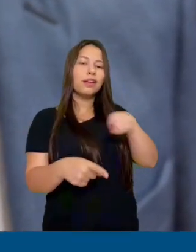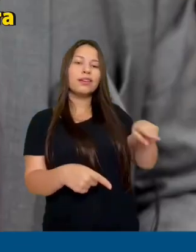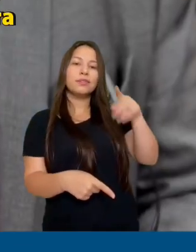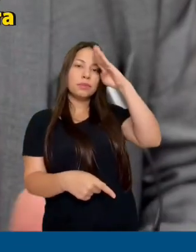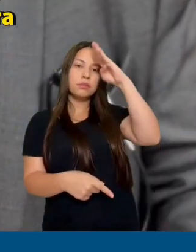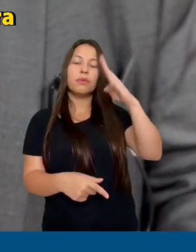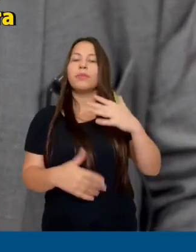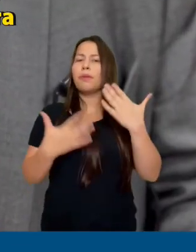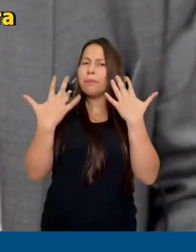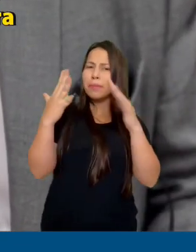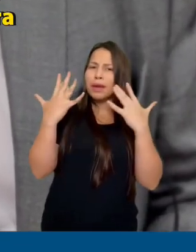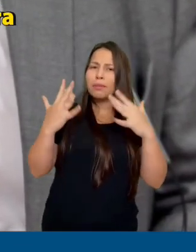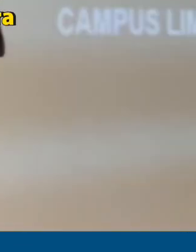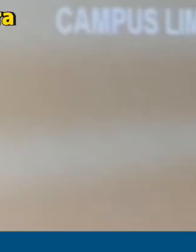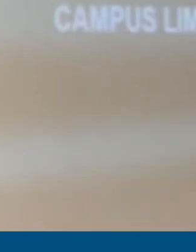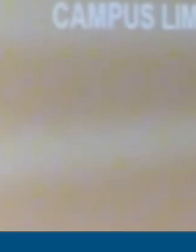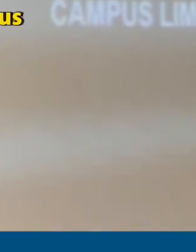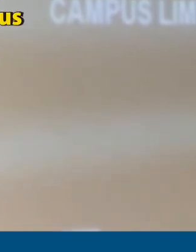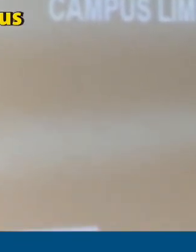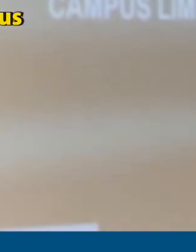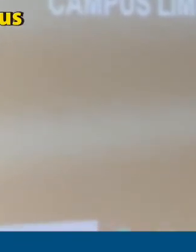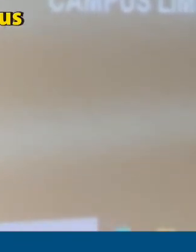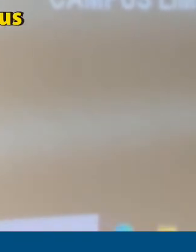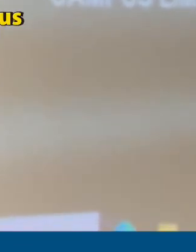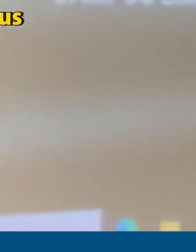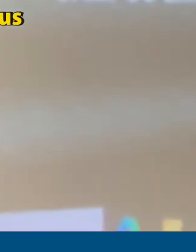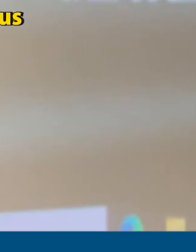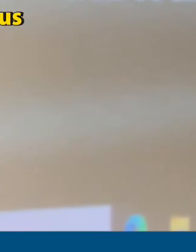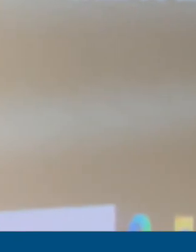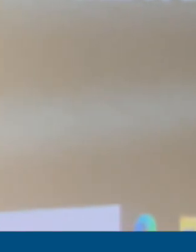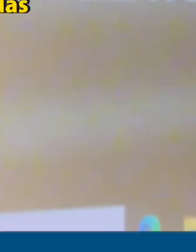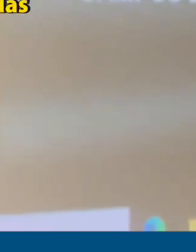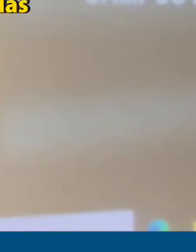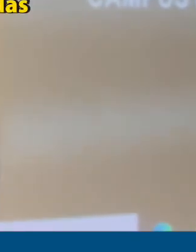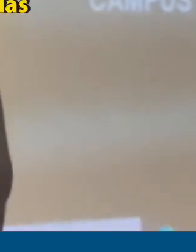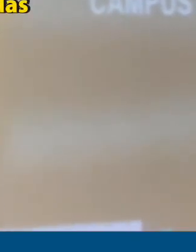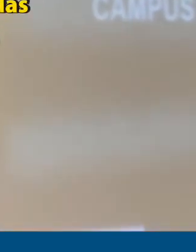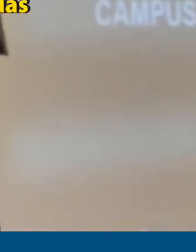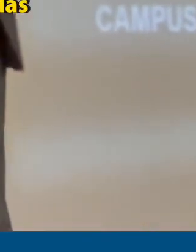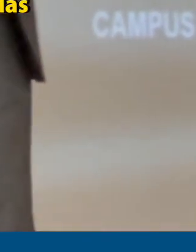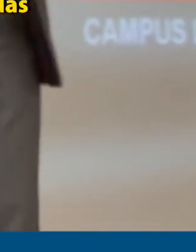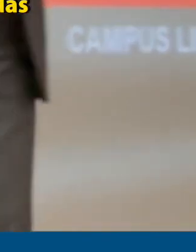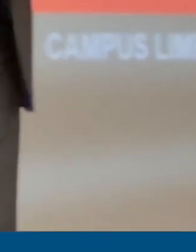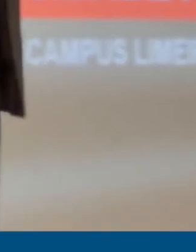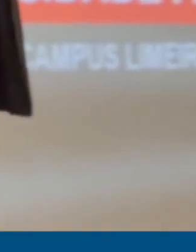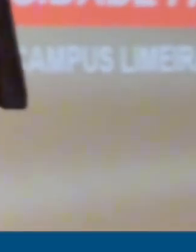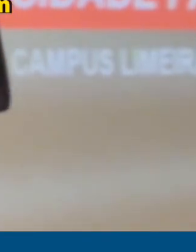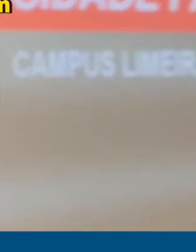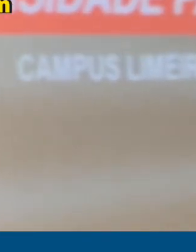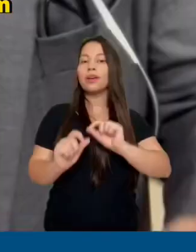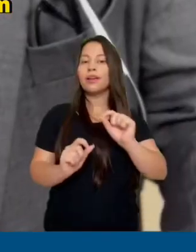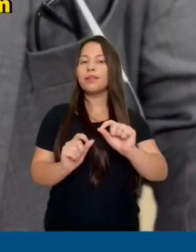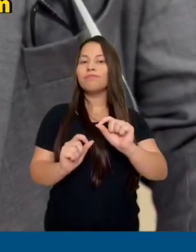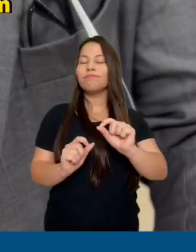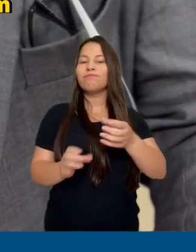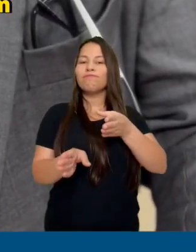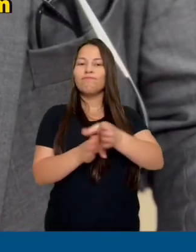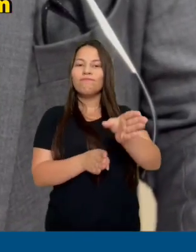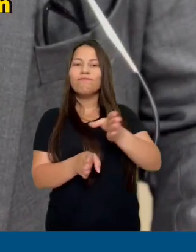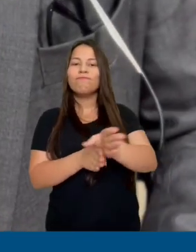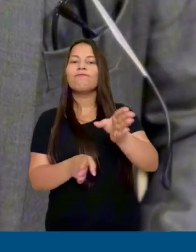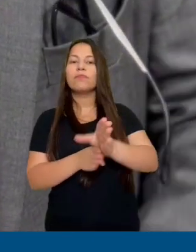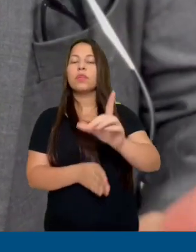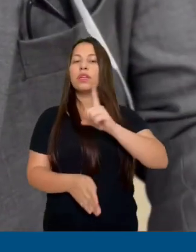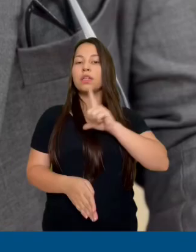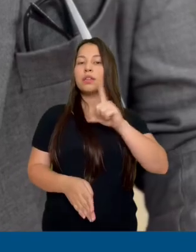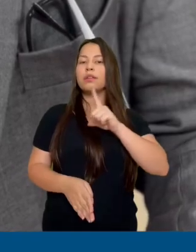maior patrimônio. E está de parabéns à Prefeitura de Limeira, porque está dando oportunidade aos integrantes das guardas para que se instruam,